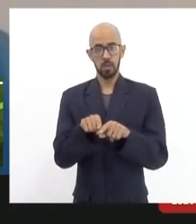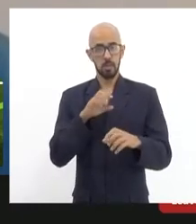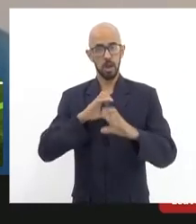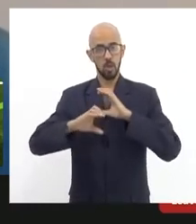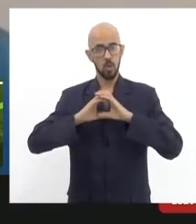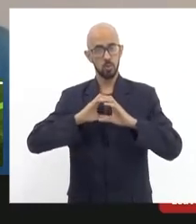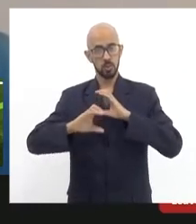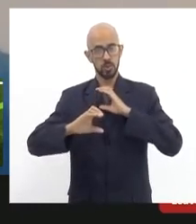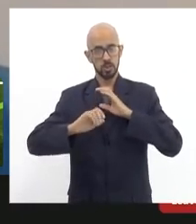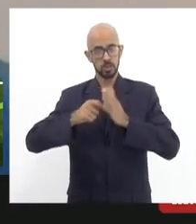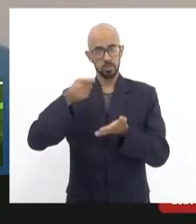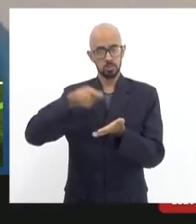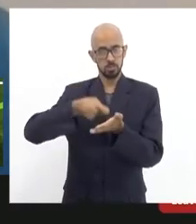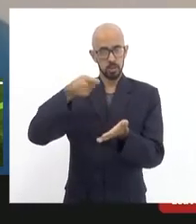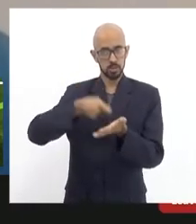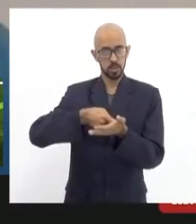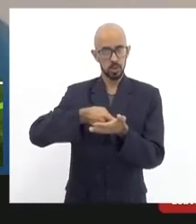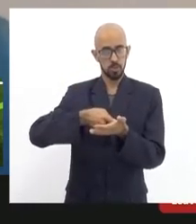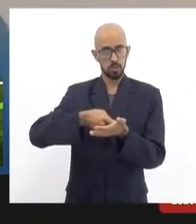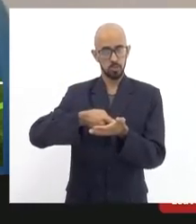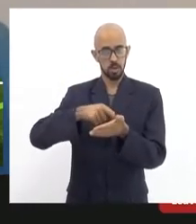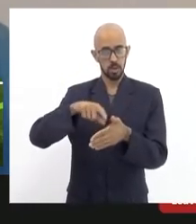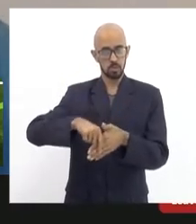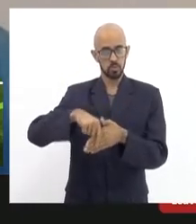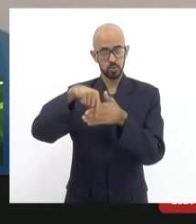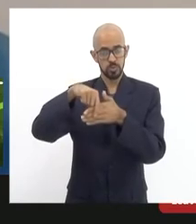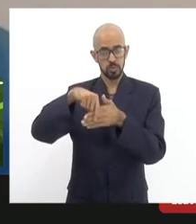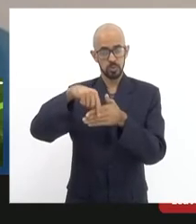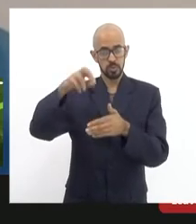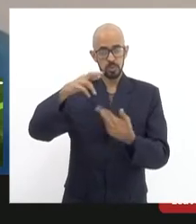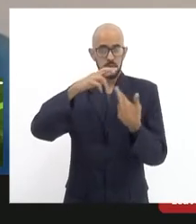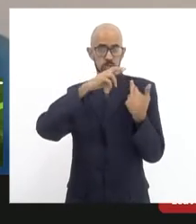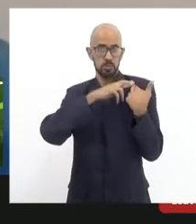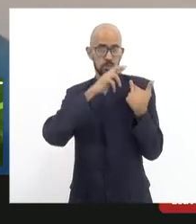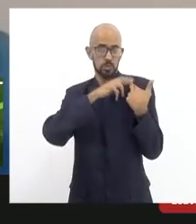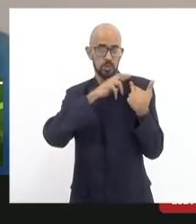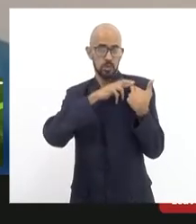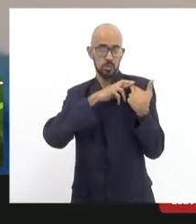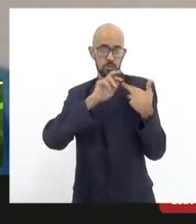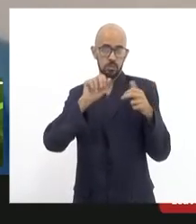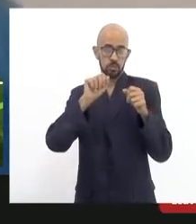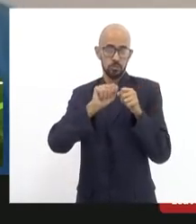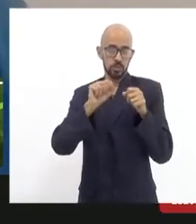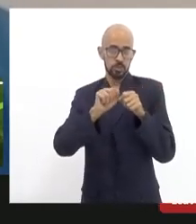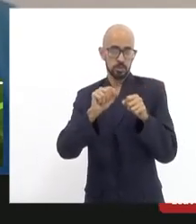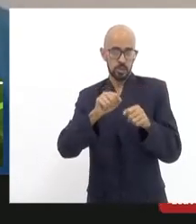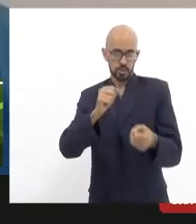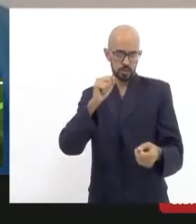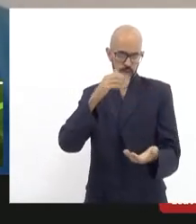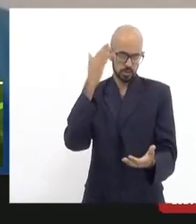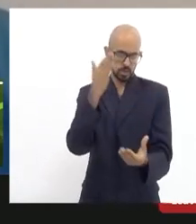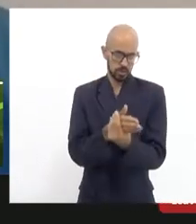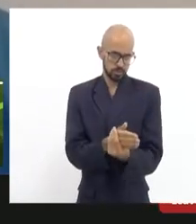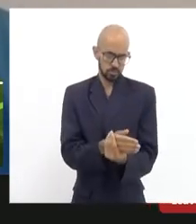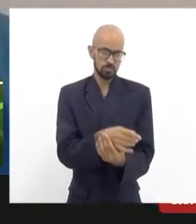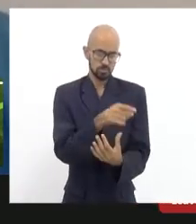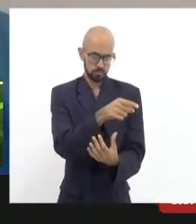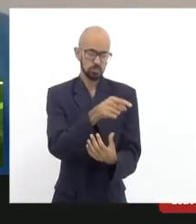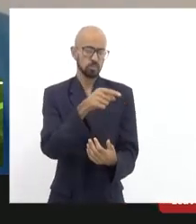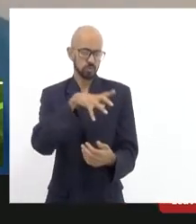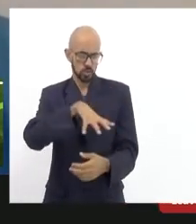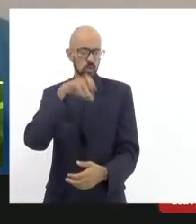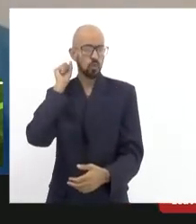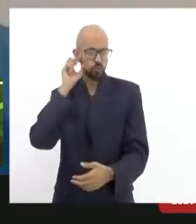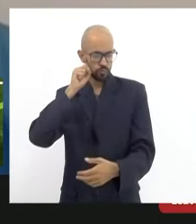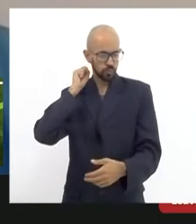pressão para as autoridades que estão responsáveis pela execução do comando da sentença serem chamadas serem ouvidas pudessem